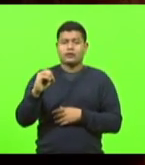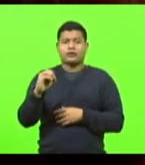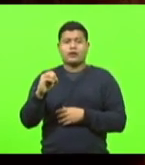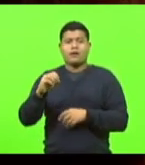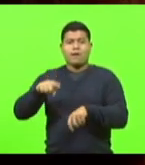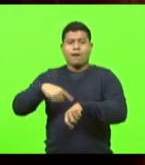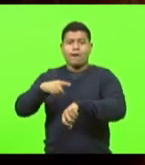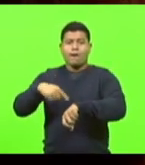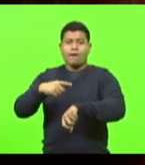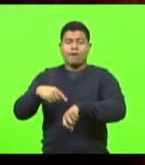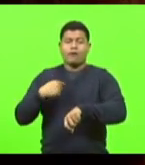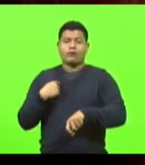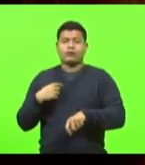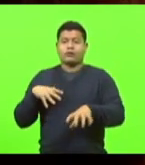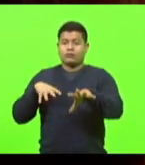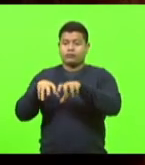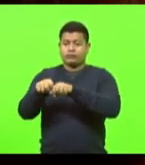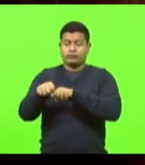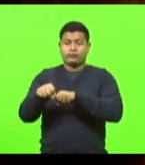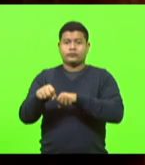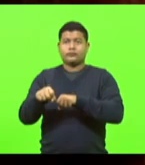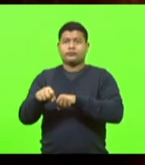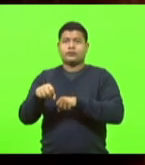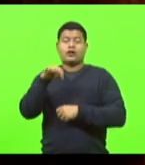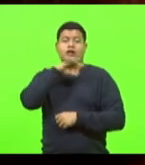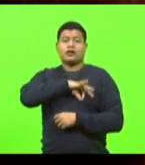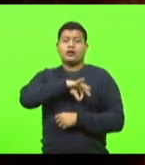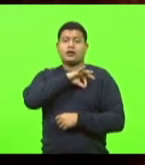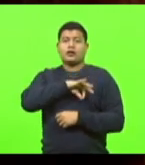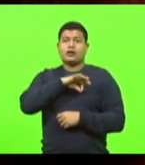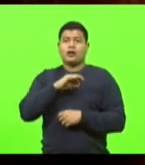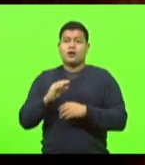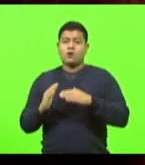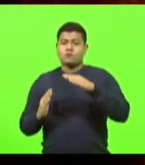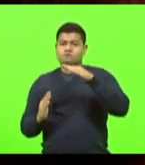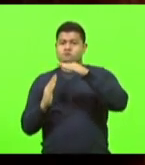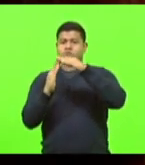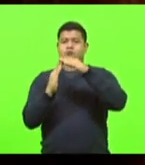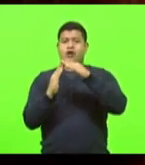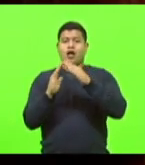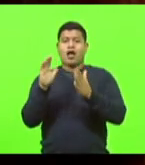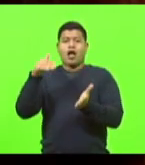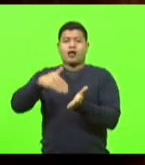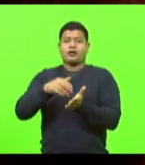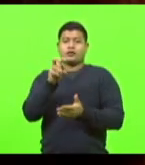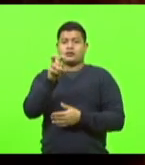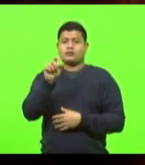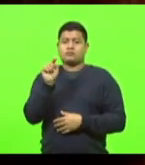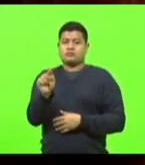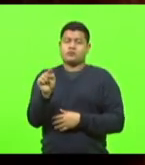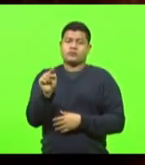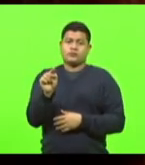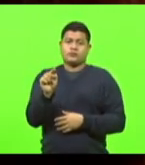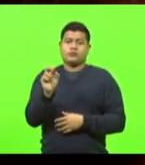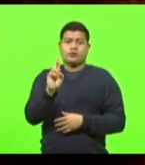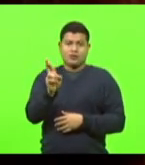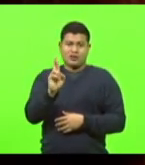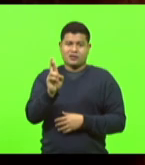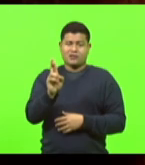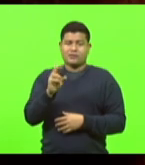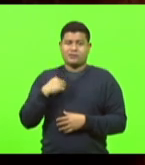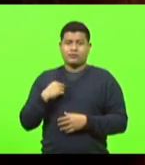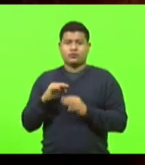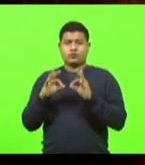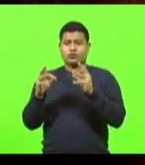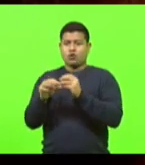com salário, vamos dizer assim, no topo mínimo de 5 mil reais com todos os ingredientes de